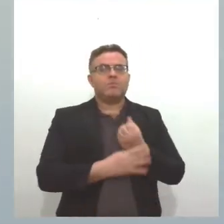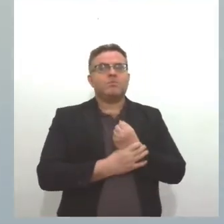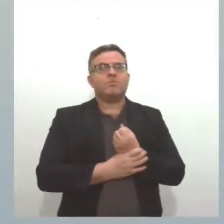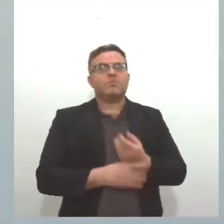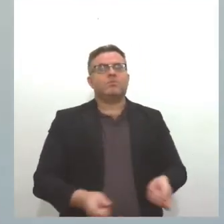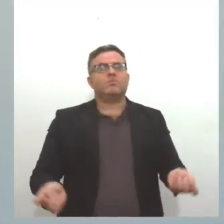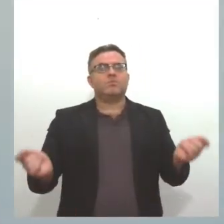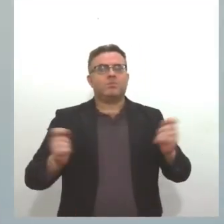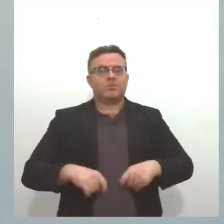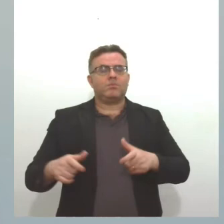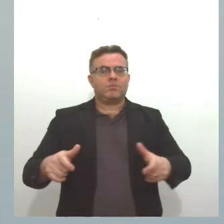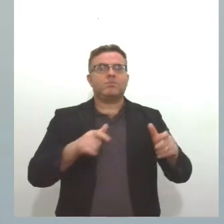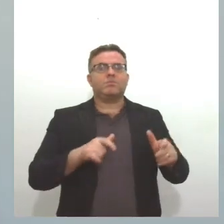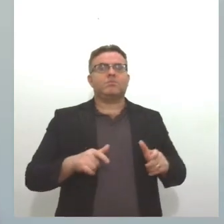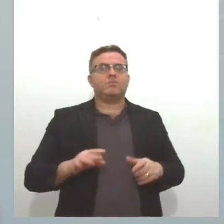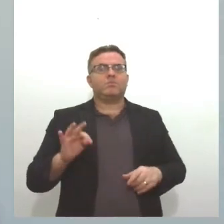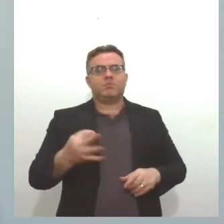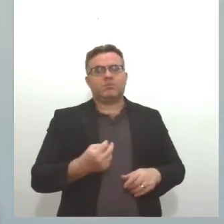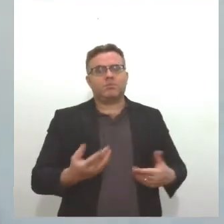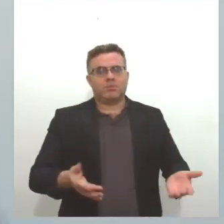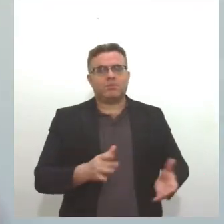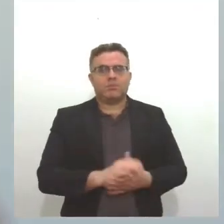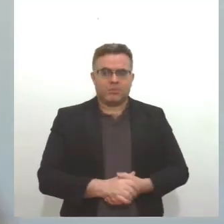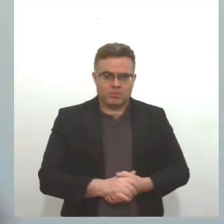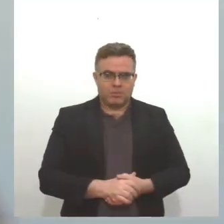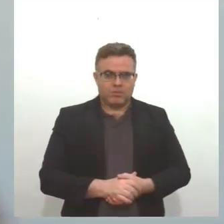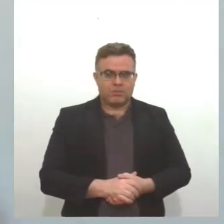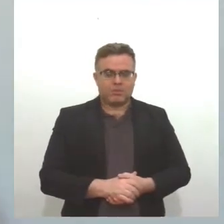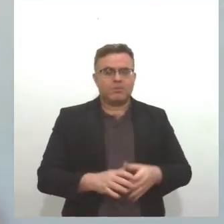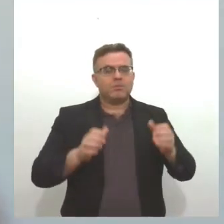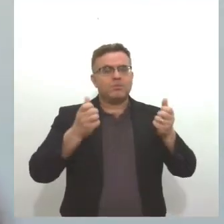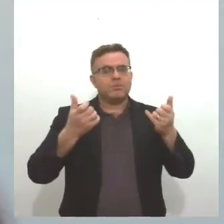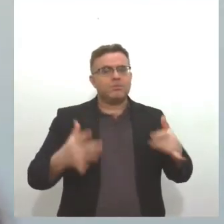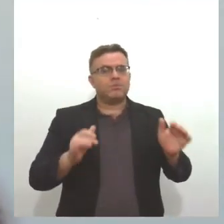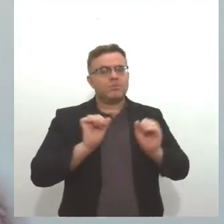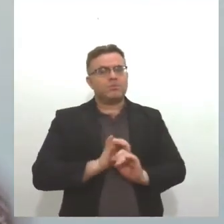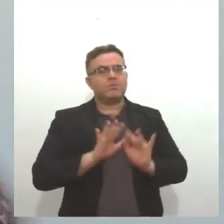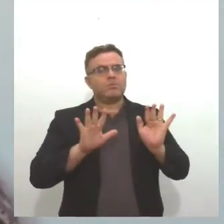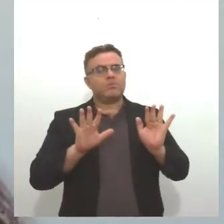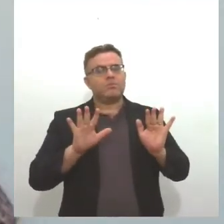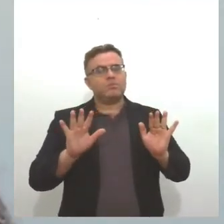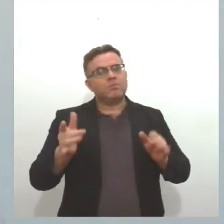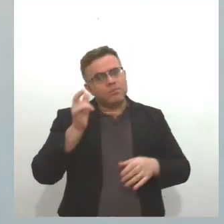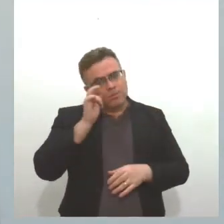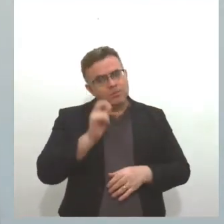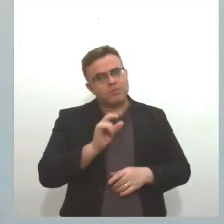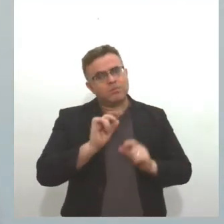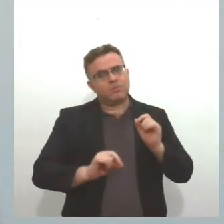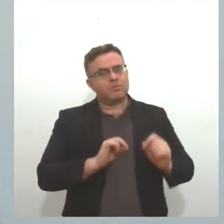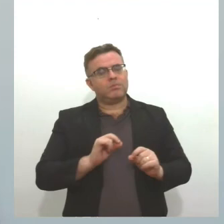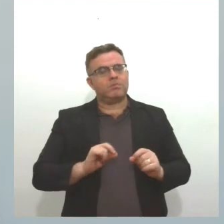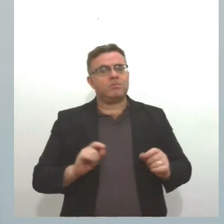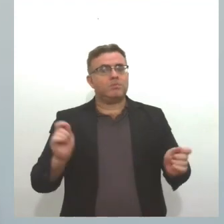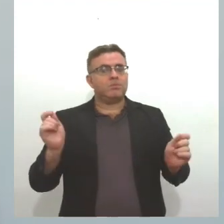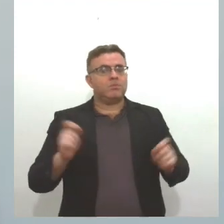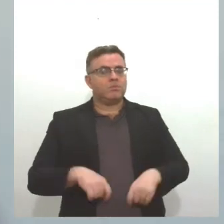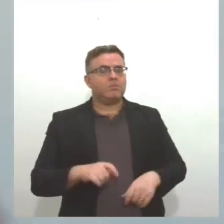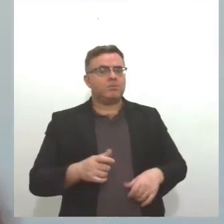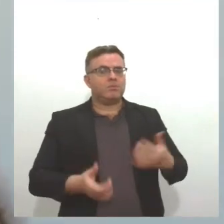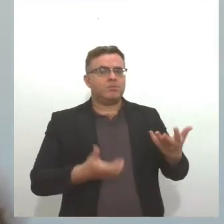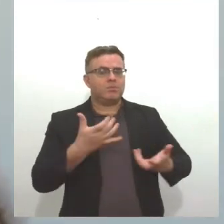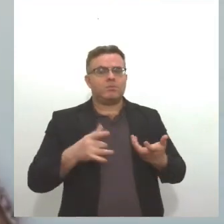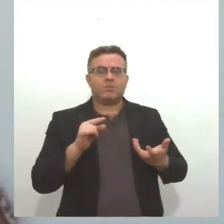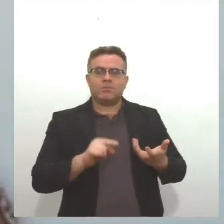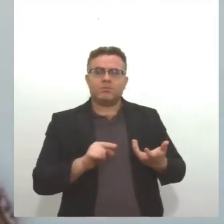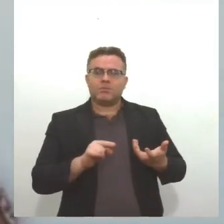dos seus moradores e dos seus trabalhadores. Deixar aqui bem claro, é interessante que possua uma brigada de incêndio, uma brigada de incêndio